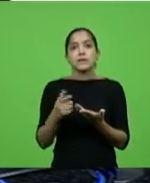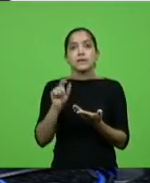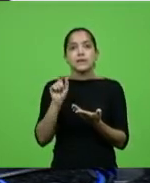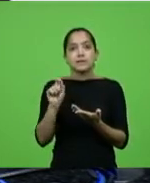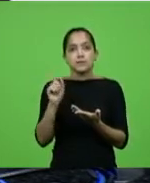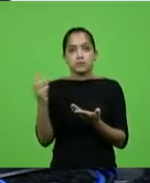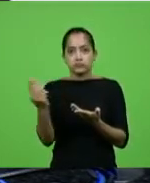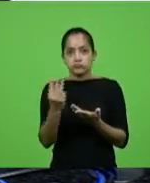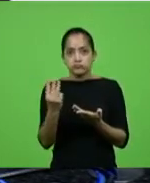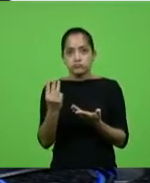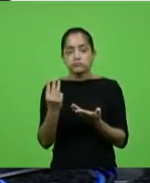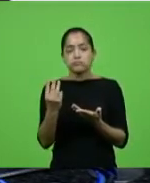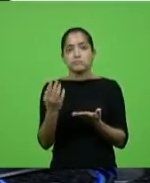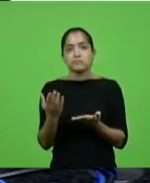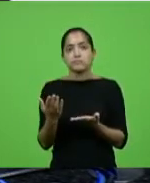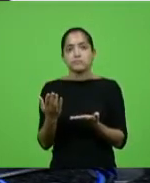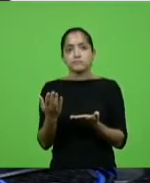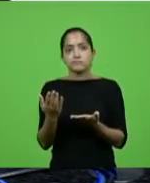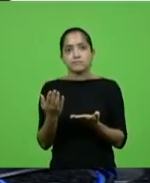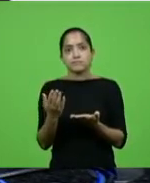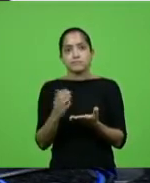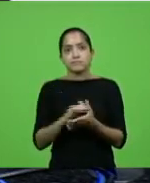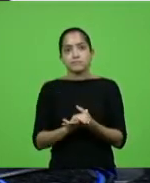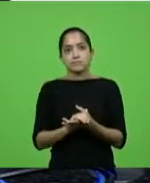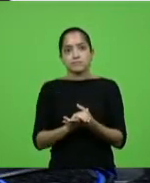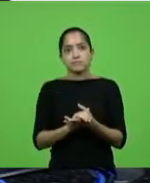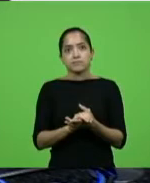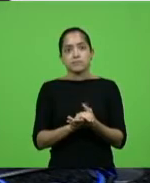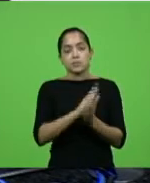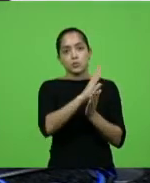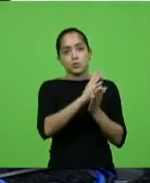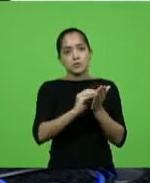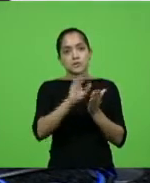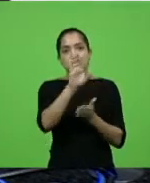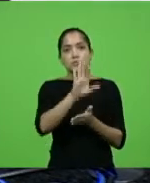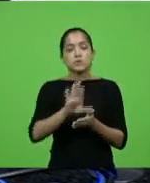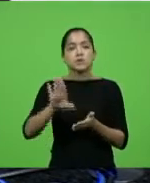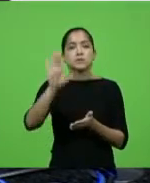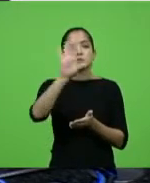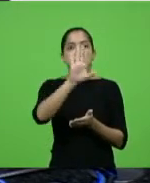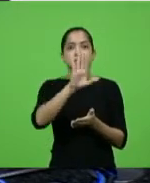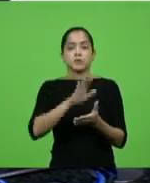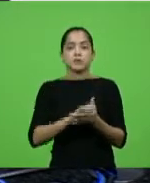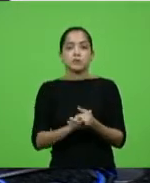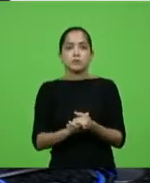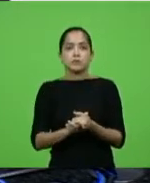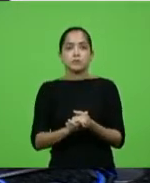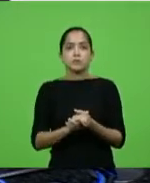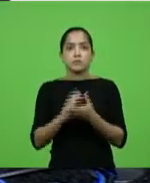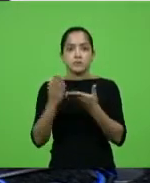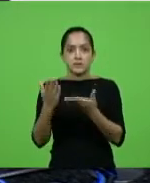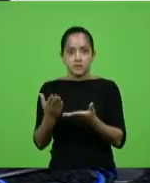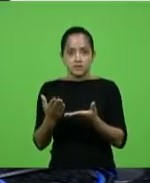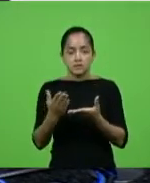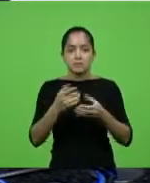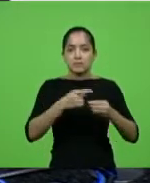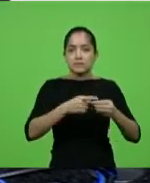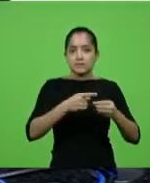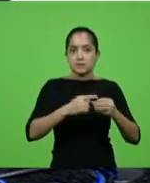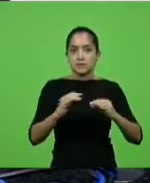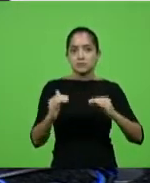O Dow Rio, exemplo nacional. Então, Ibirama é tudo isso.